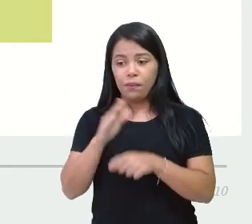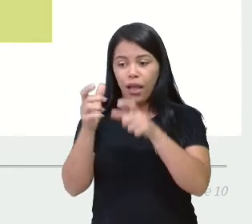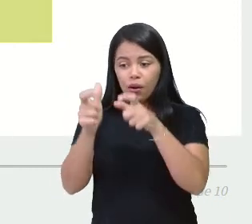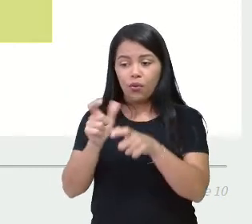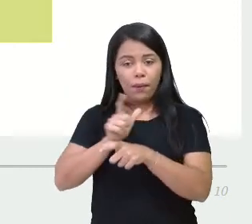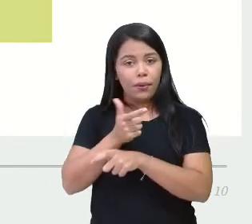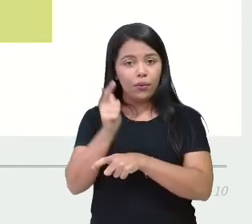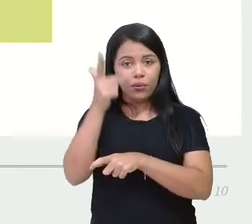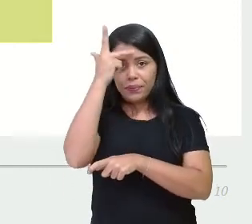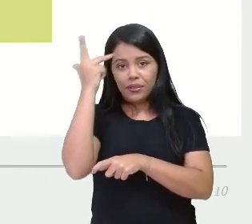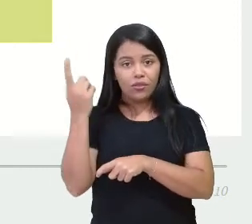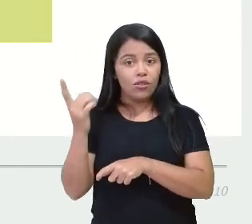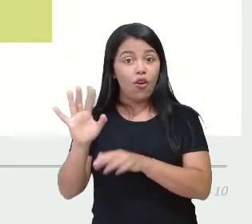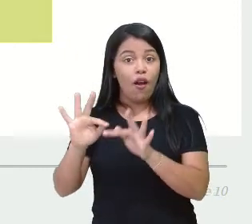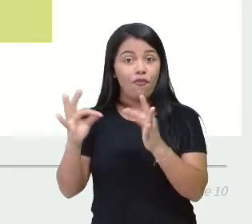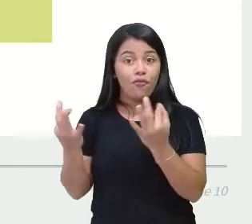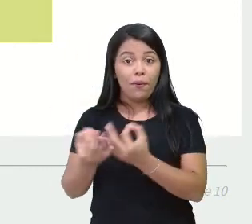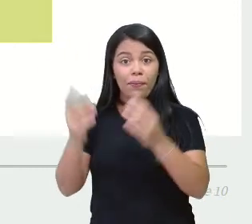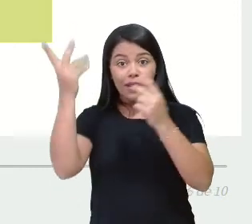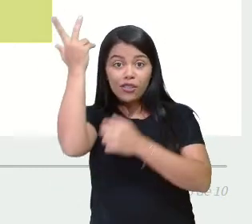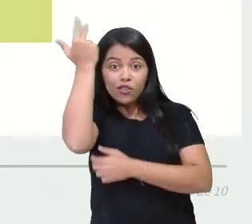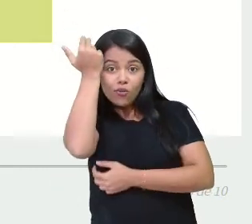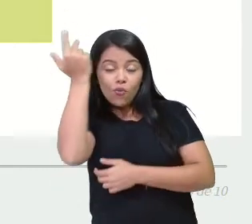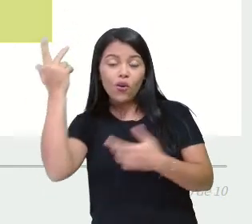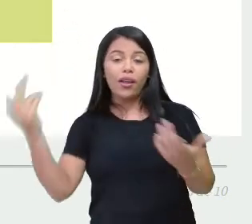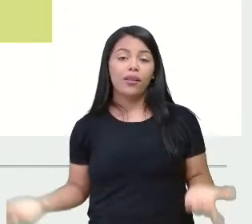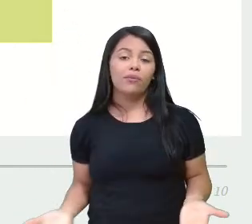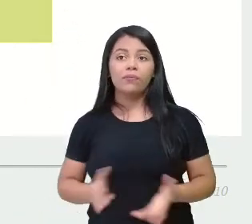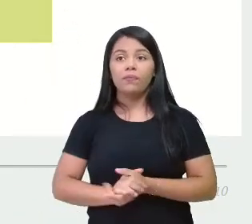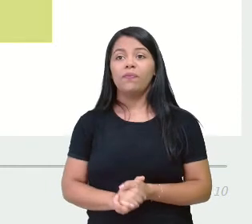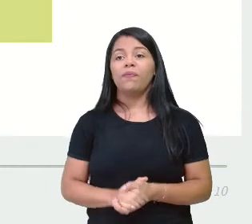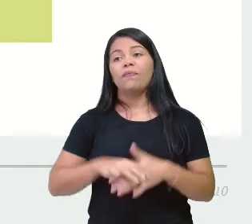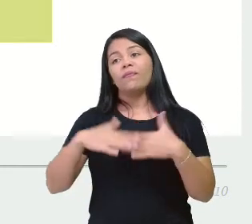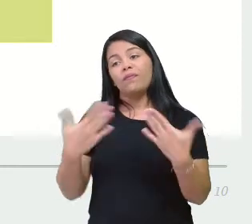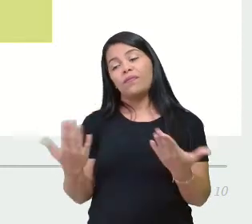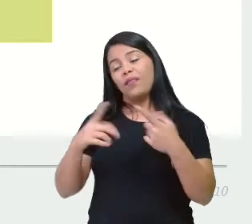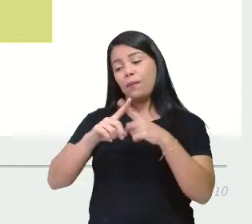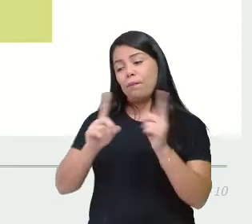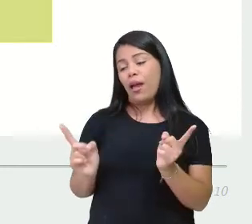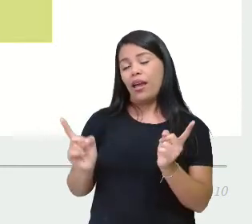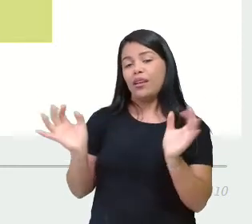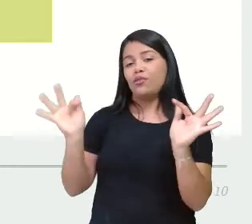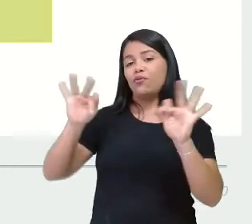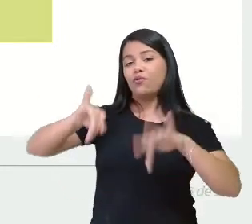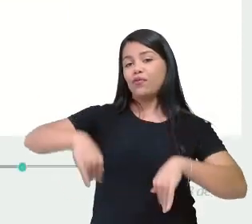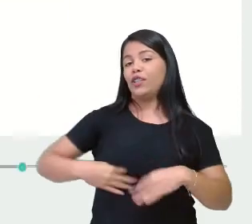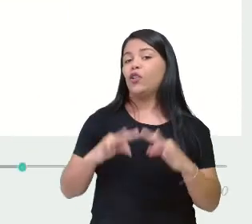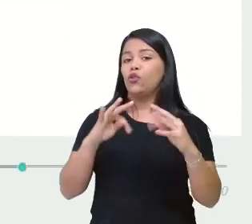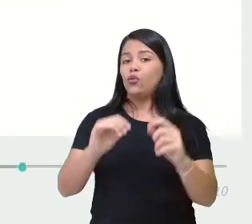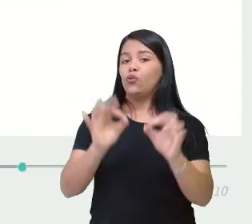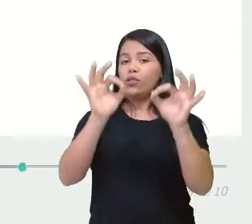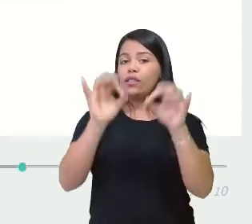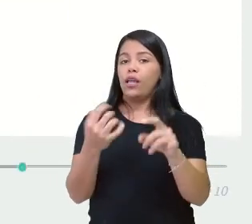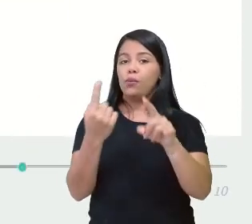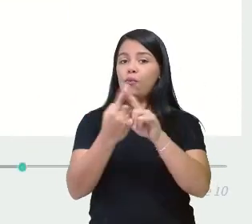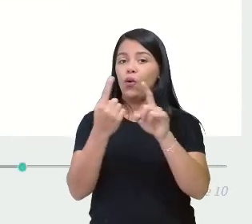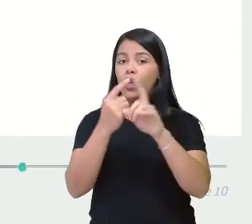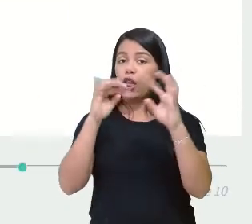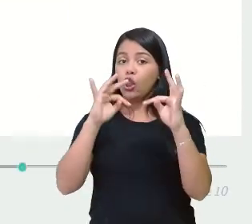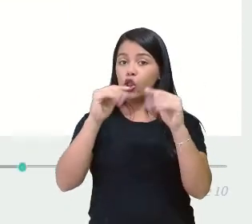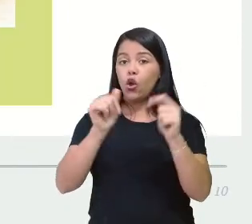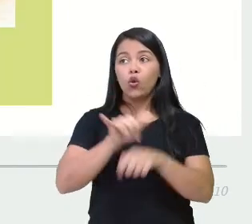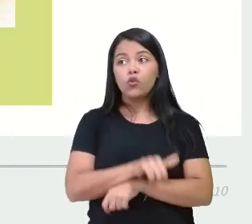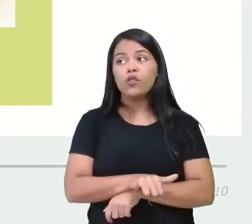Só a família do seu coelho. Mas no final, deu tudo certo. Por quê? Todos foram. Mas